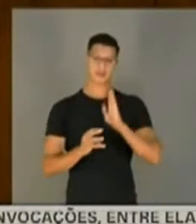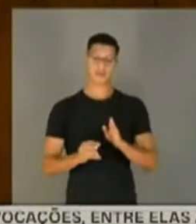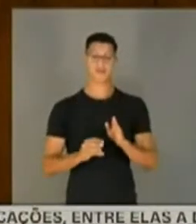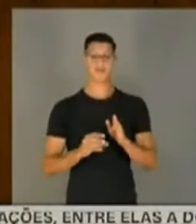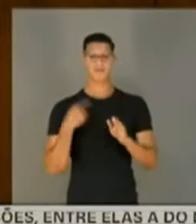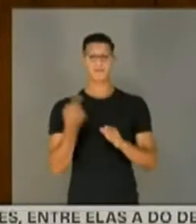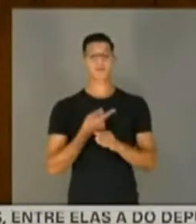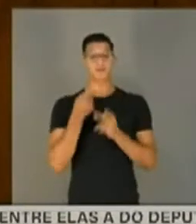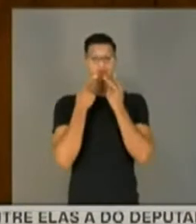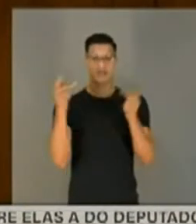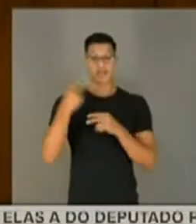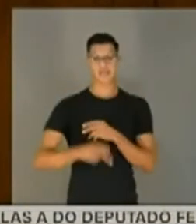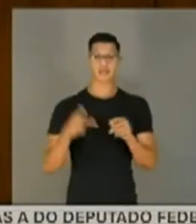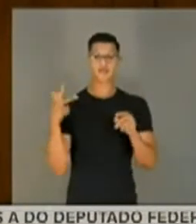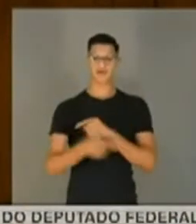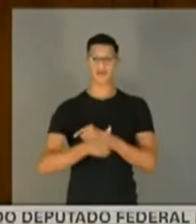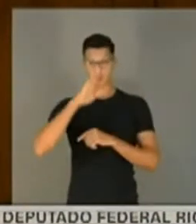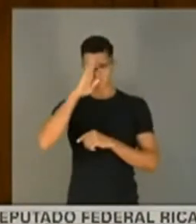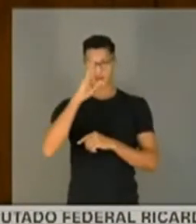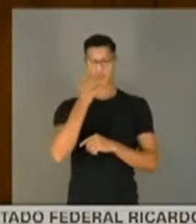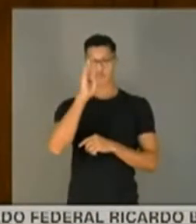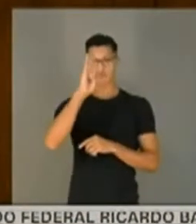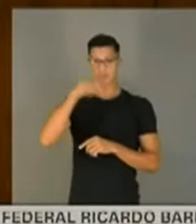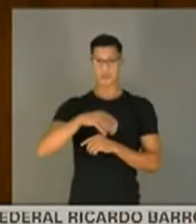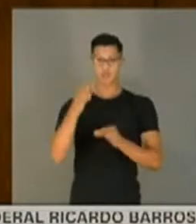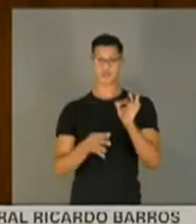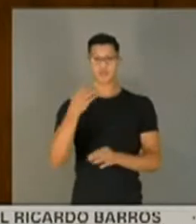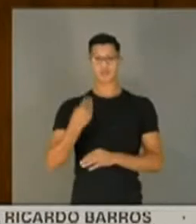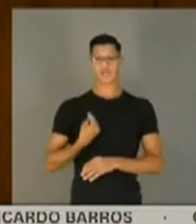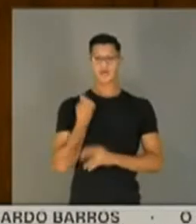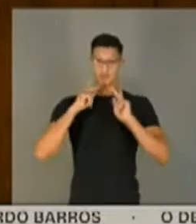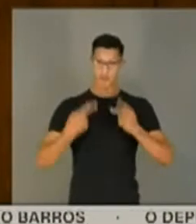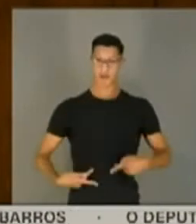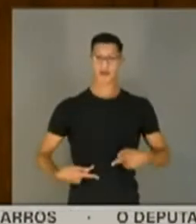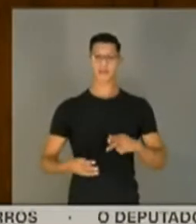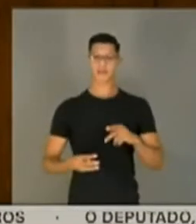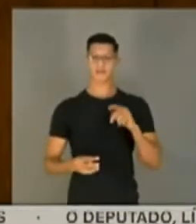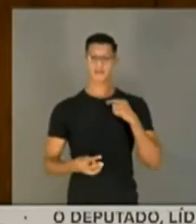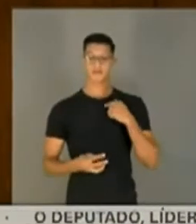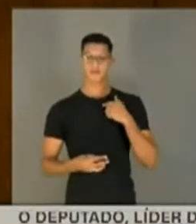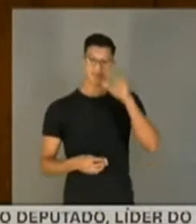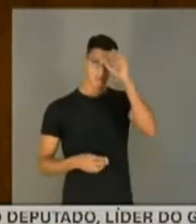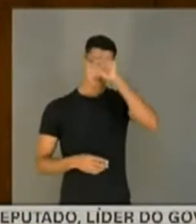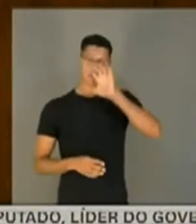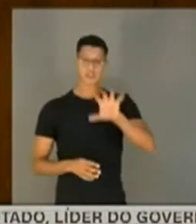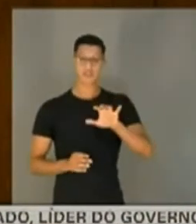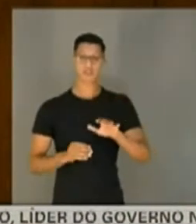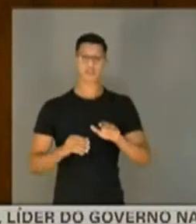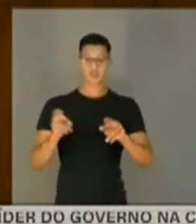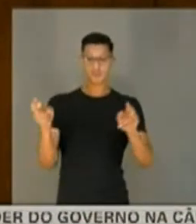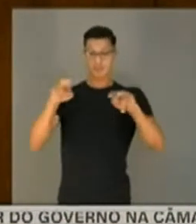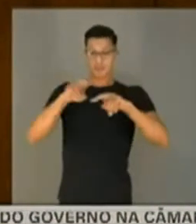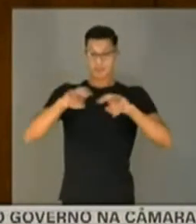Porque nós estamos falando aqui da violação do principal bem jurídico, que é a vida humana. Olha, eu aprendi isso no banco da